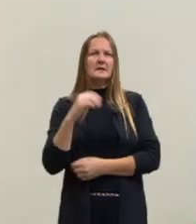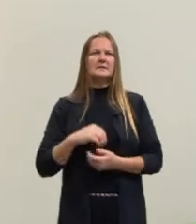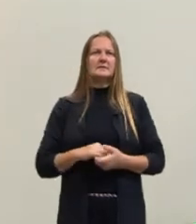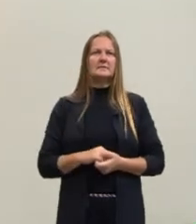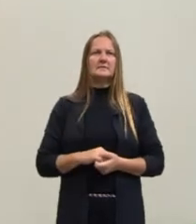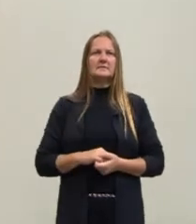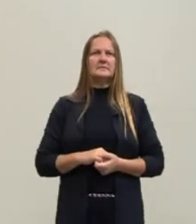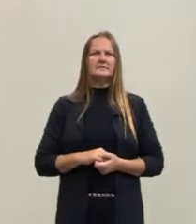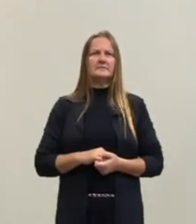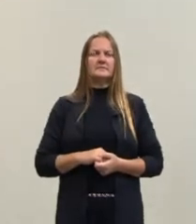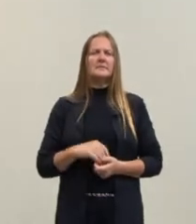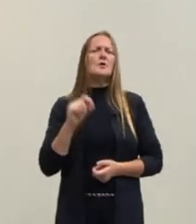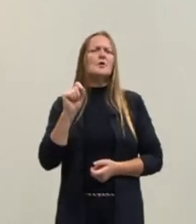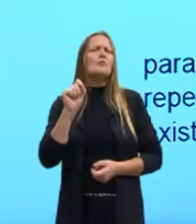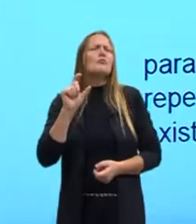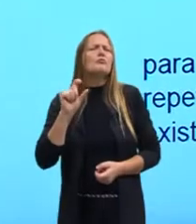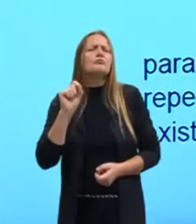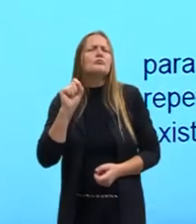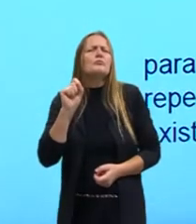quem.